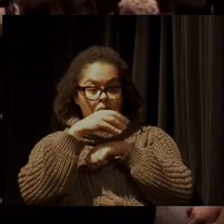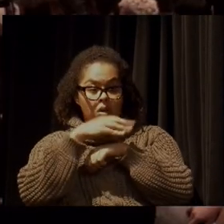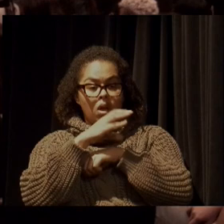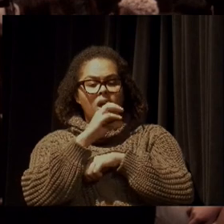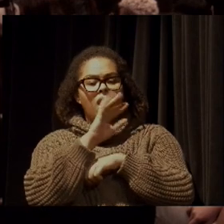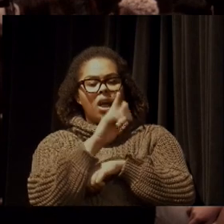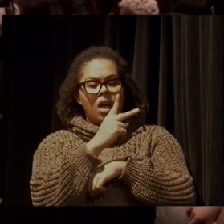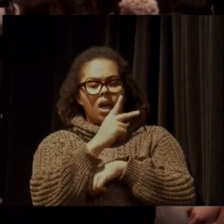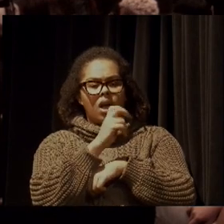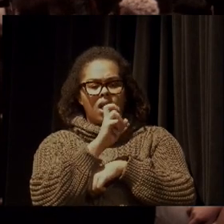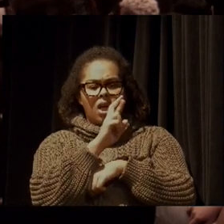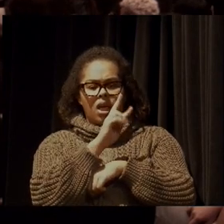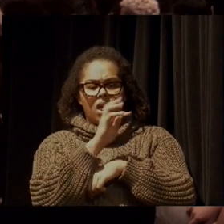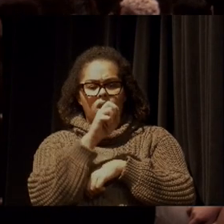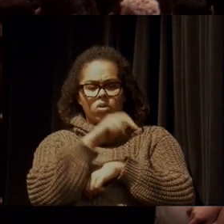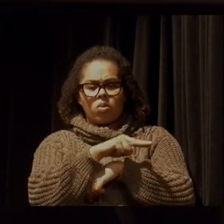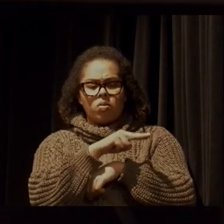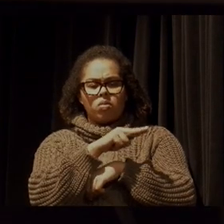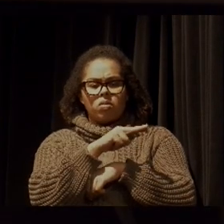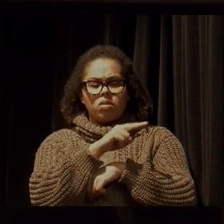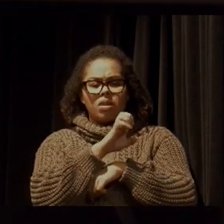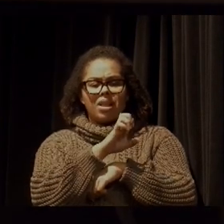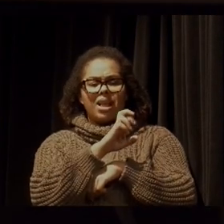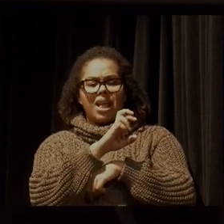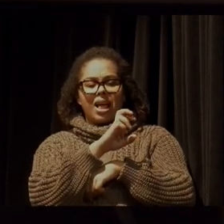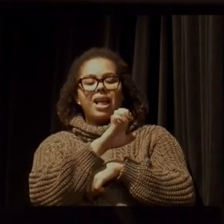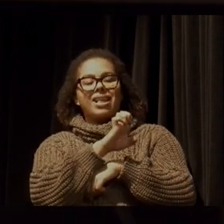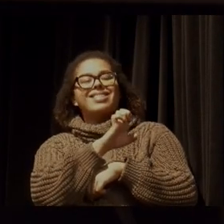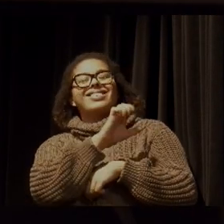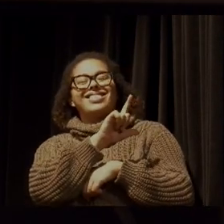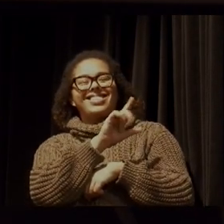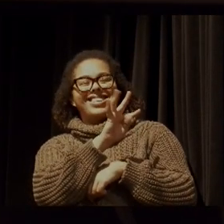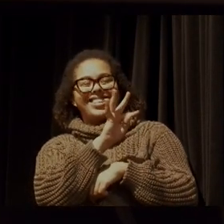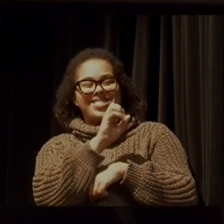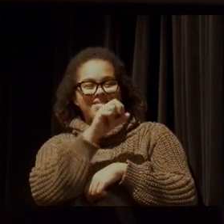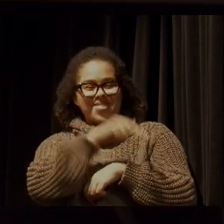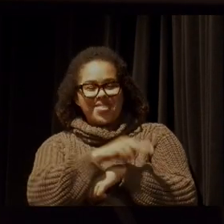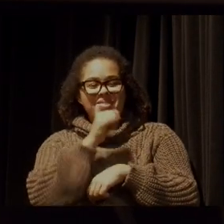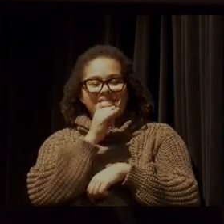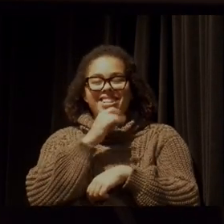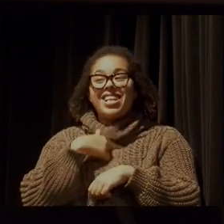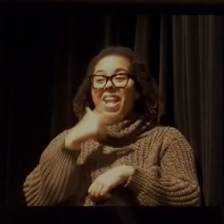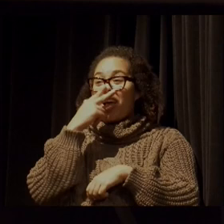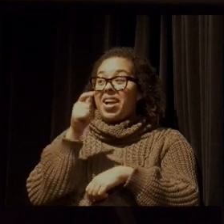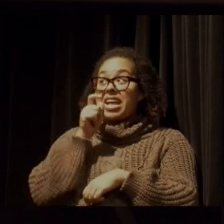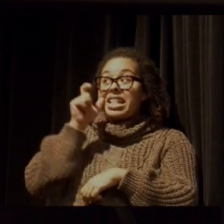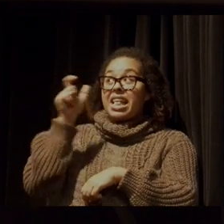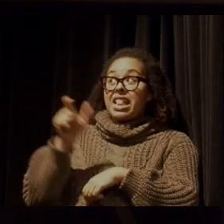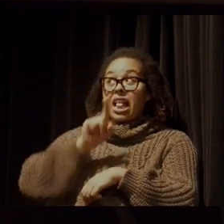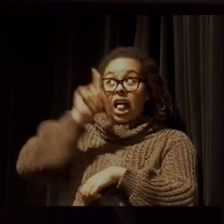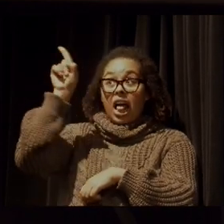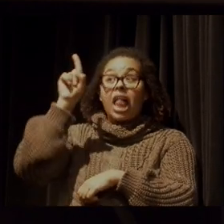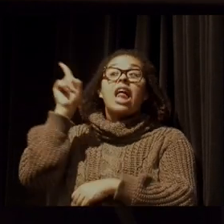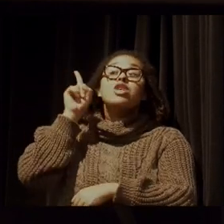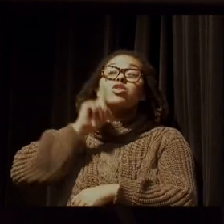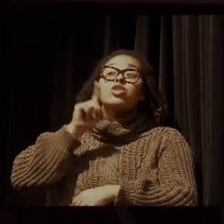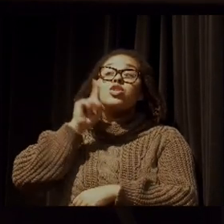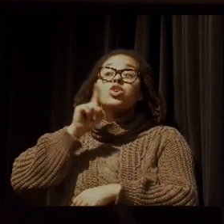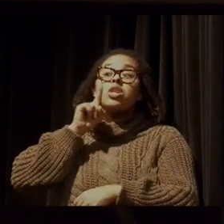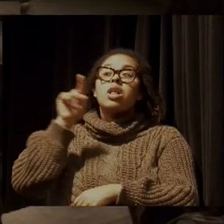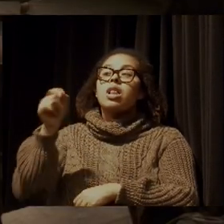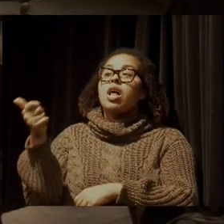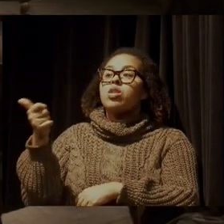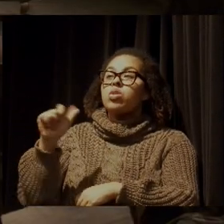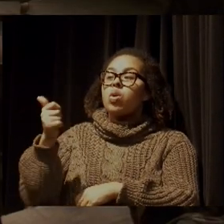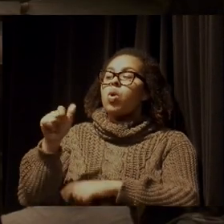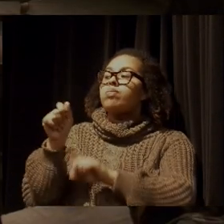que eu acho mais interessante depois do que aconteceu nos Estados Unidos, lá no 11 de